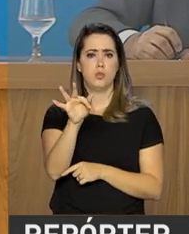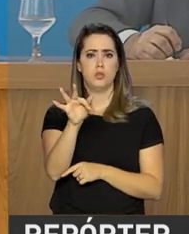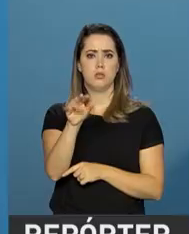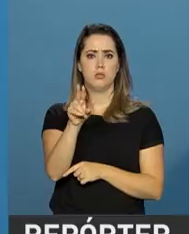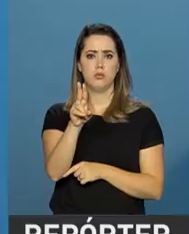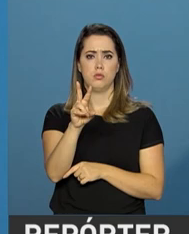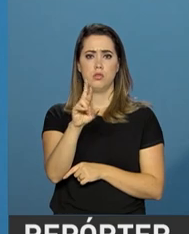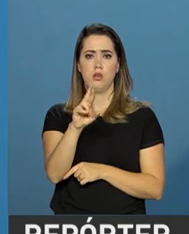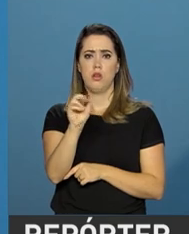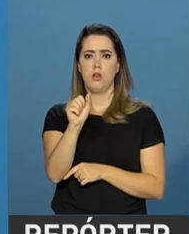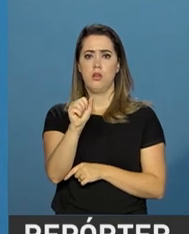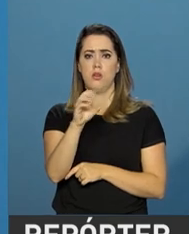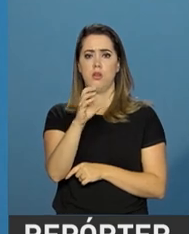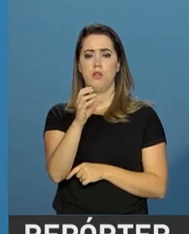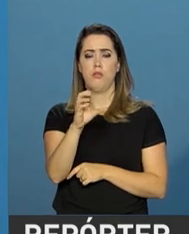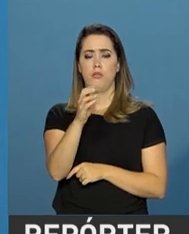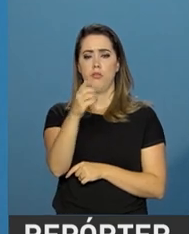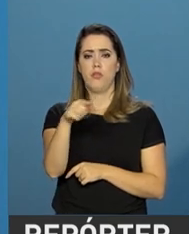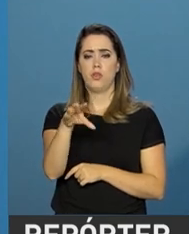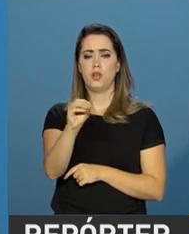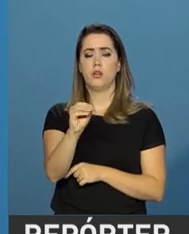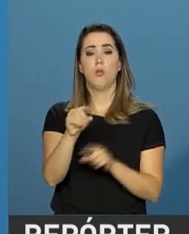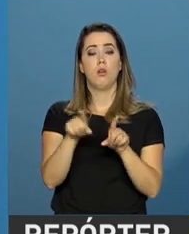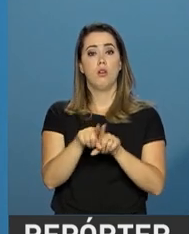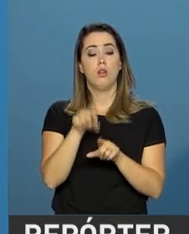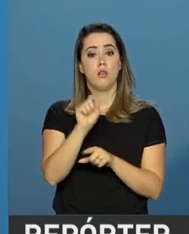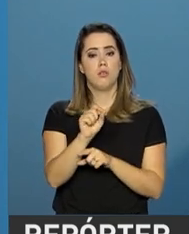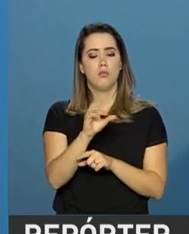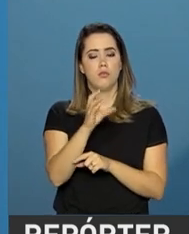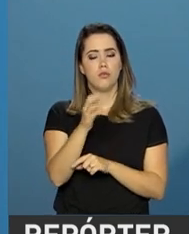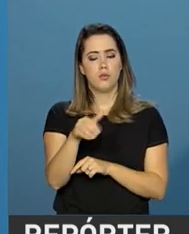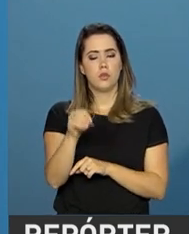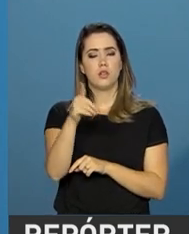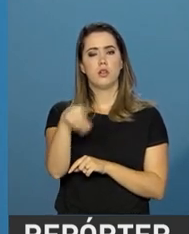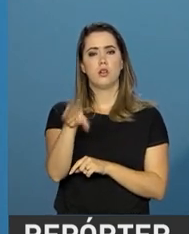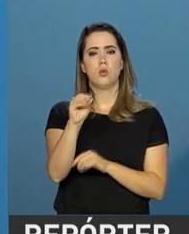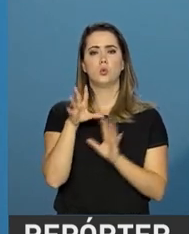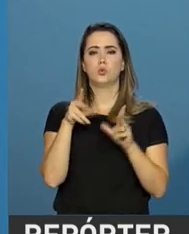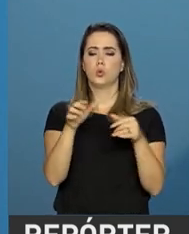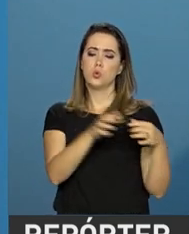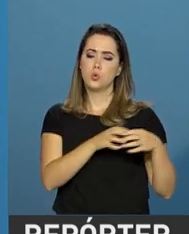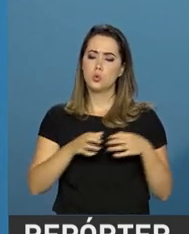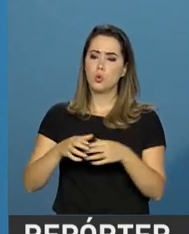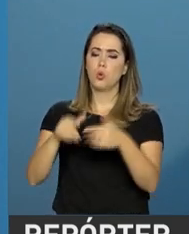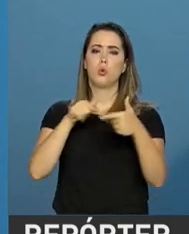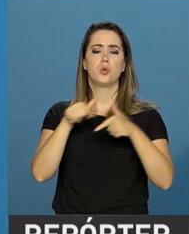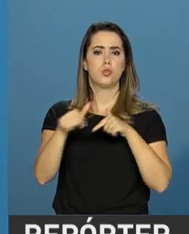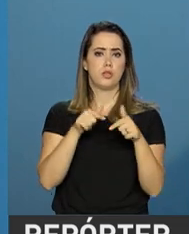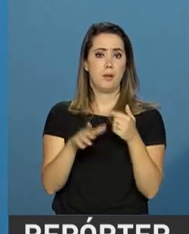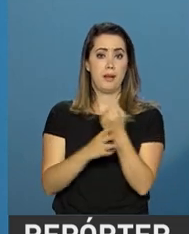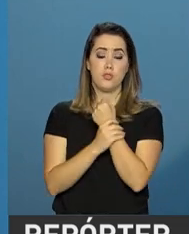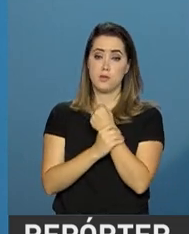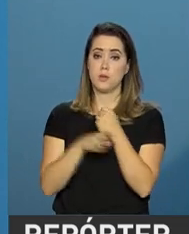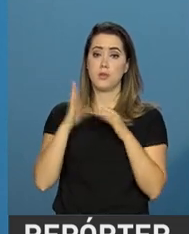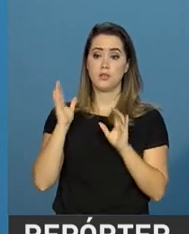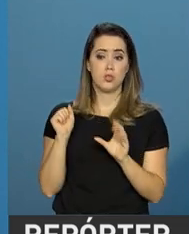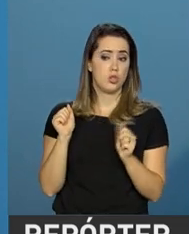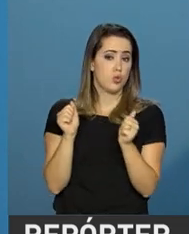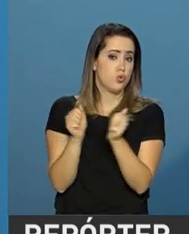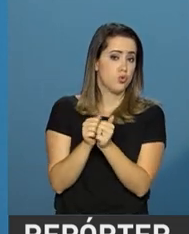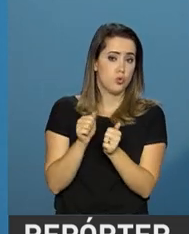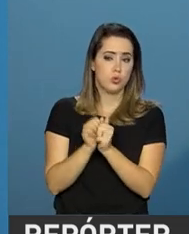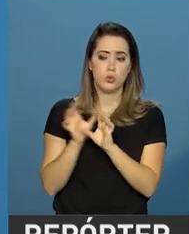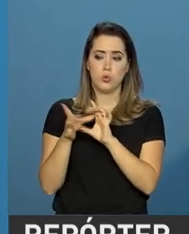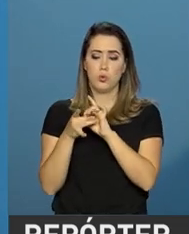participação de todos os órgãos, Polícia Rodoviária Federal, Força Nacional, ABIN, todos os órgãos já estão participando. Então, isso